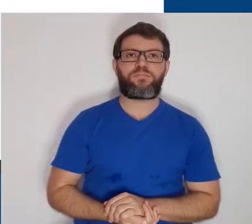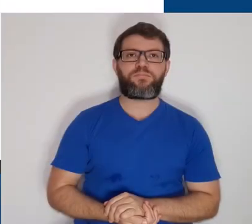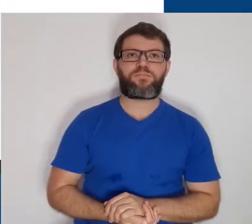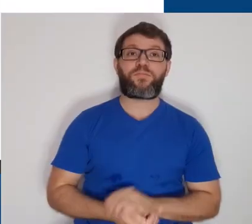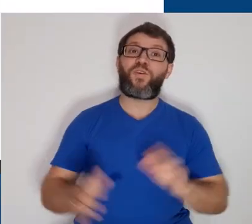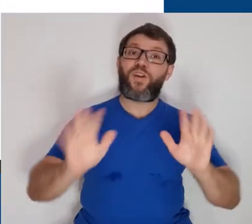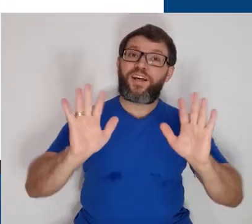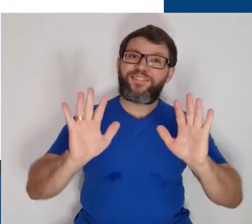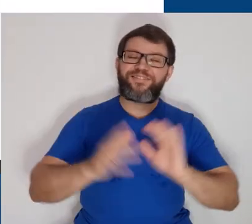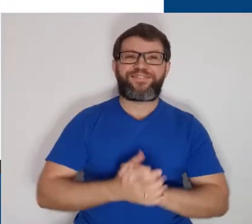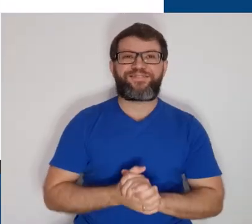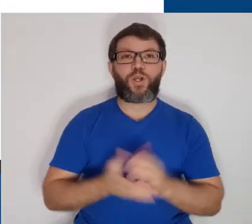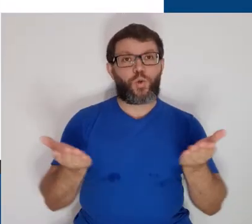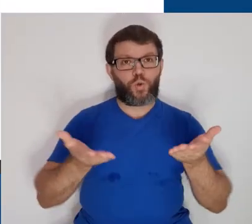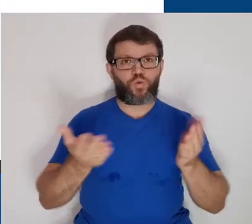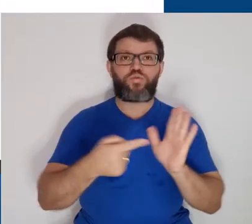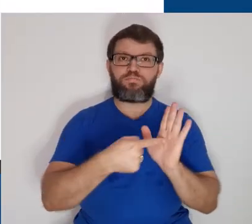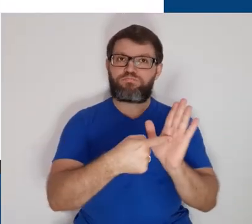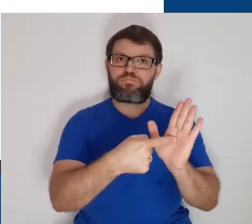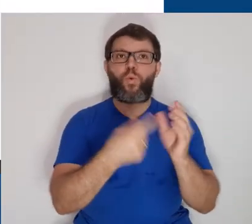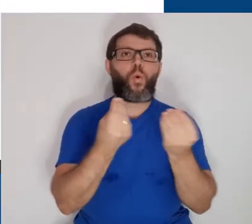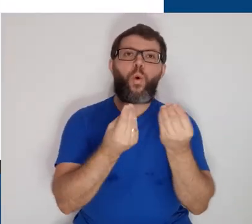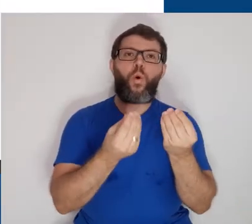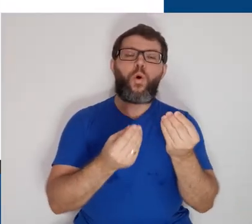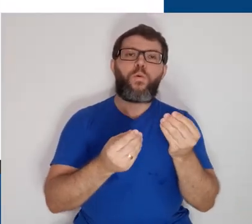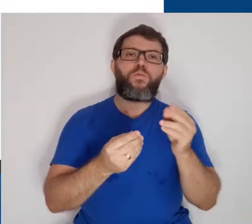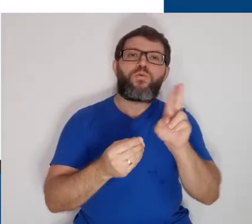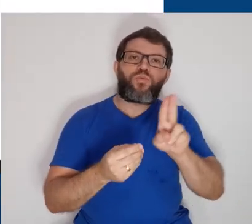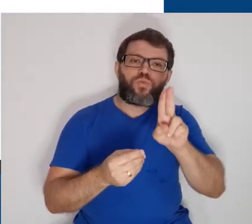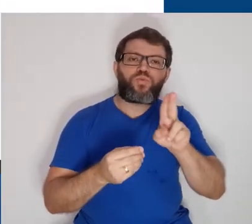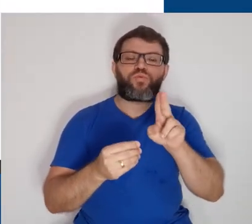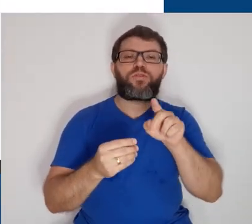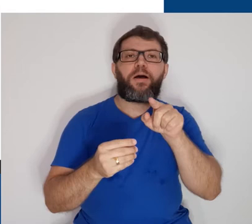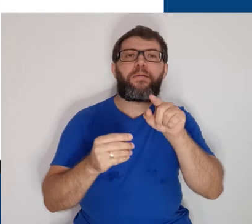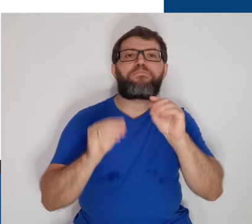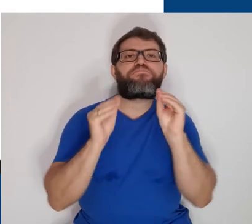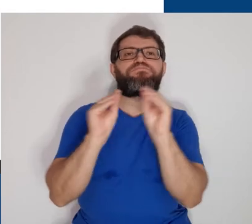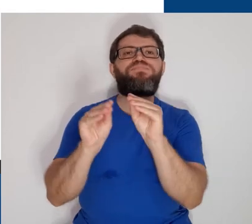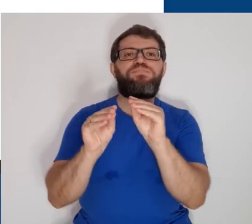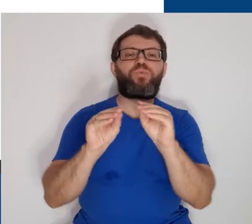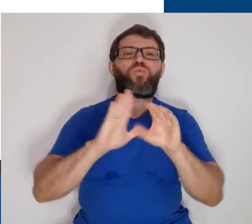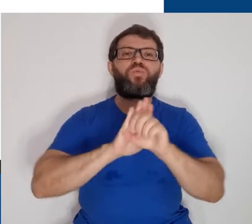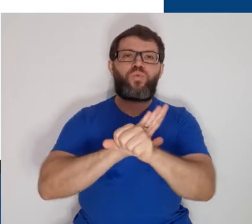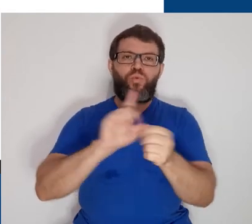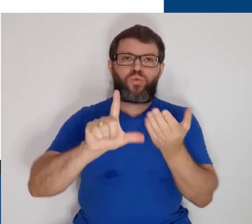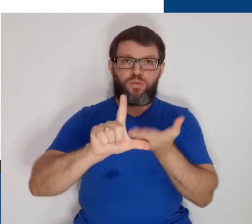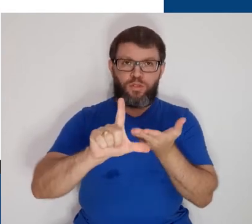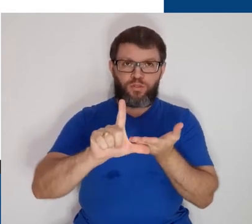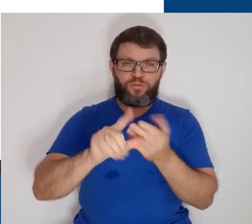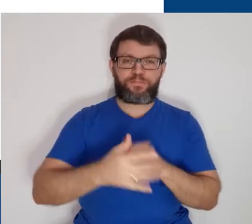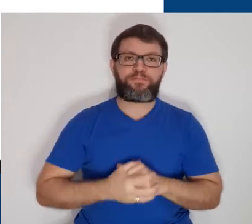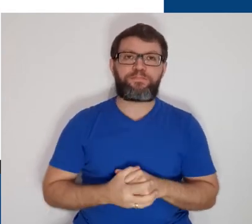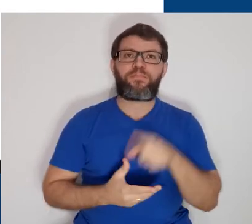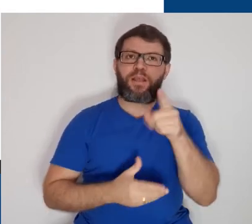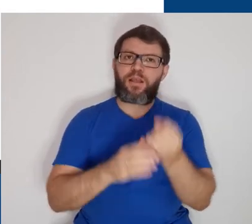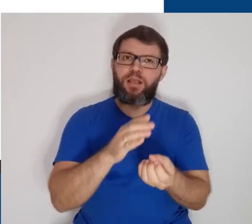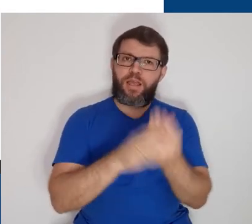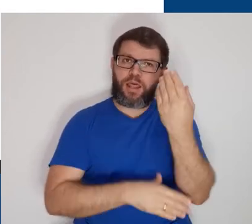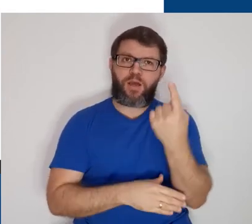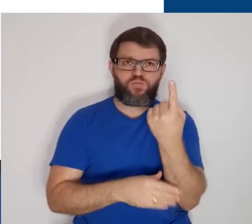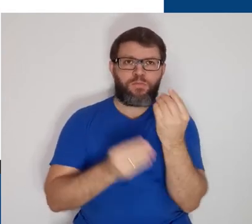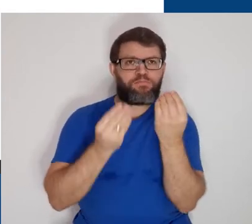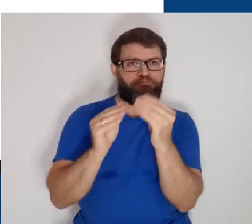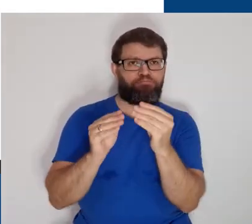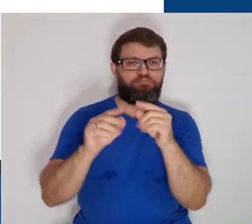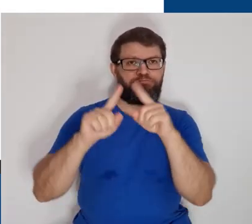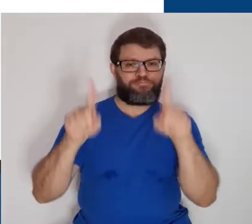Olá, hoje vou mostrar como utilizar as postagens no Google Classroom. Para criar uma postagem no mural,